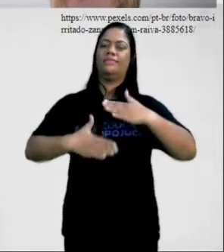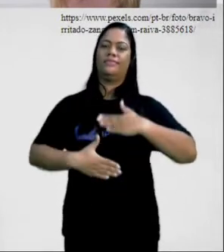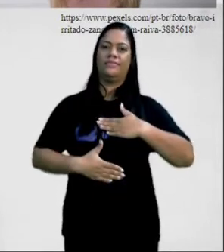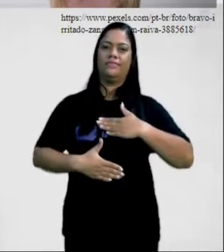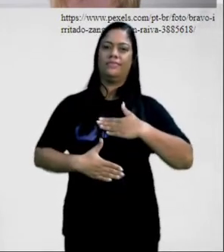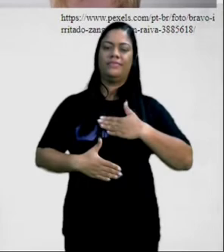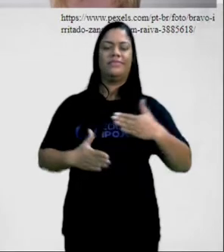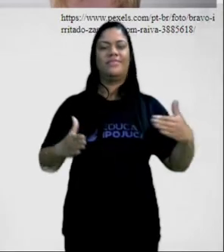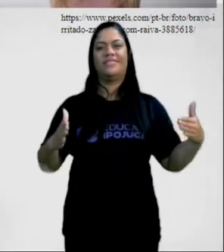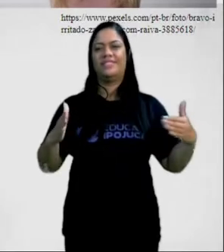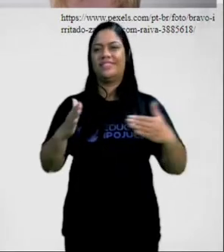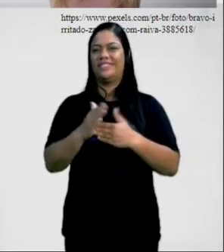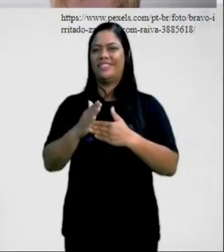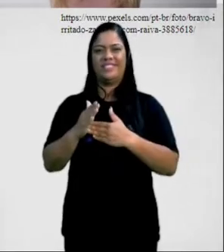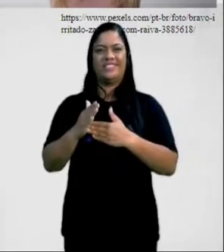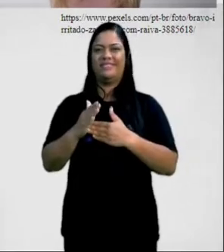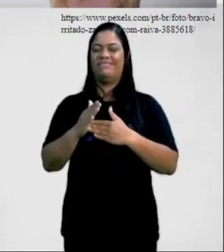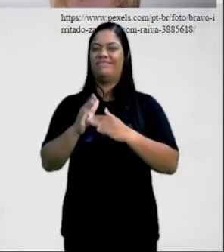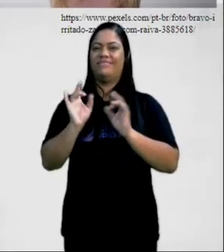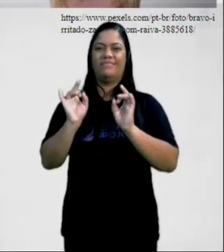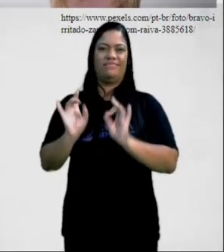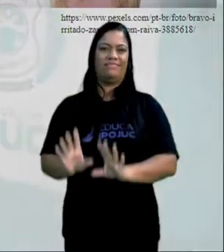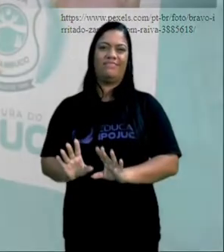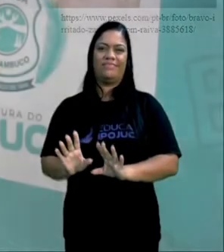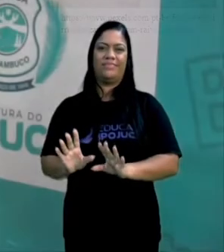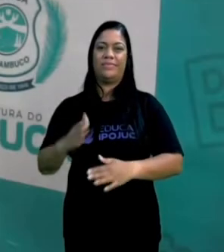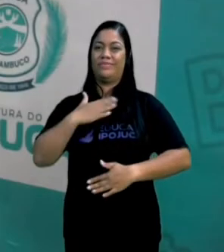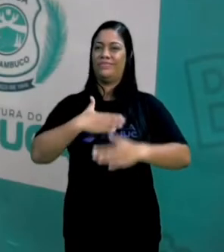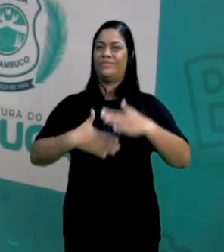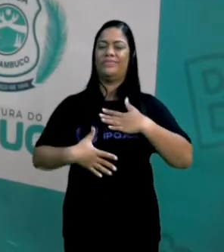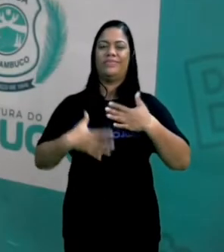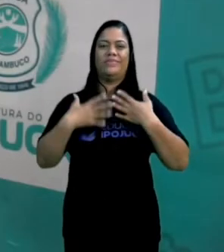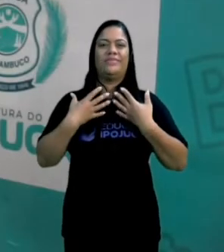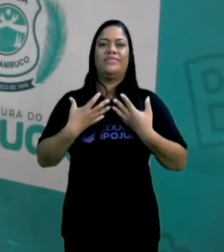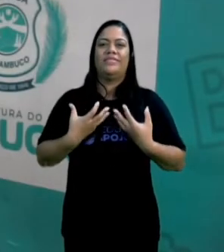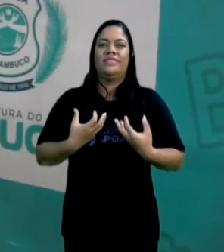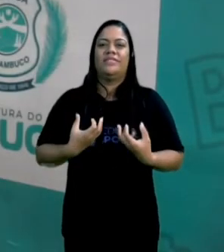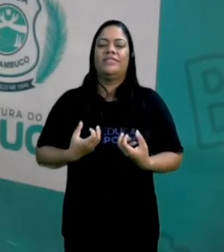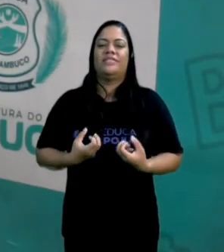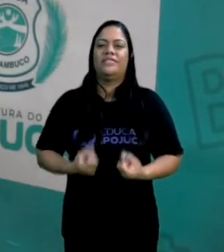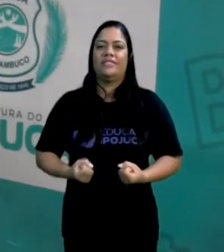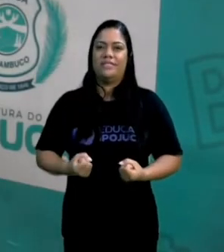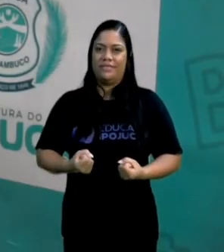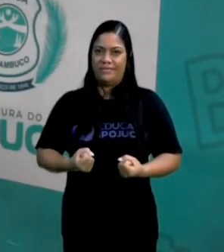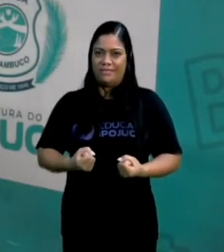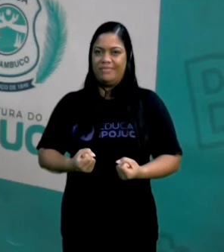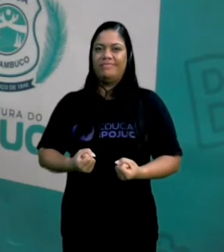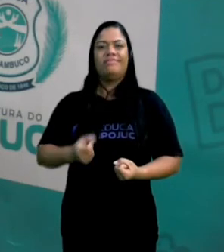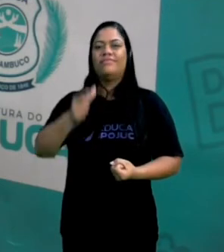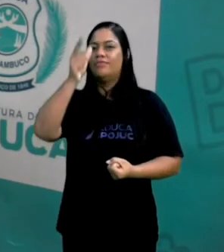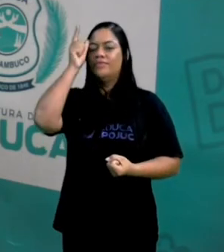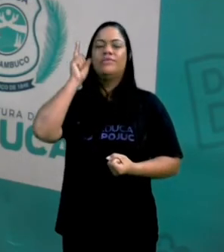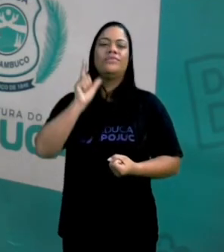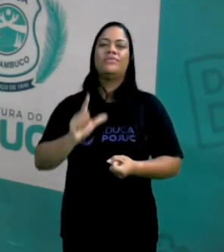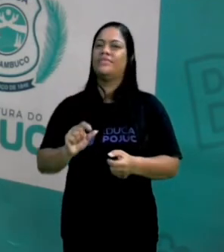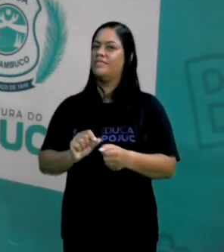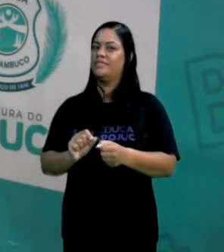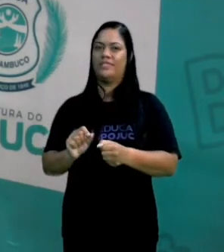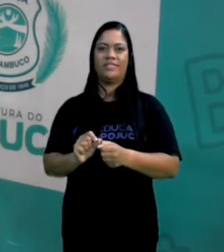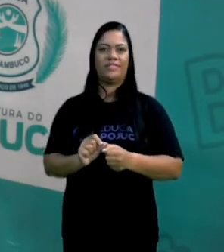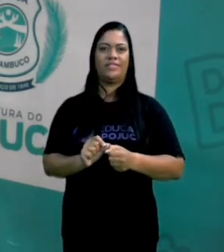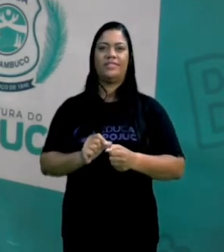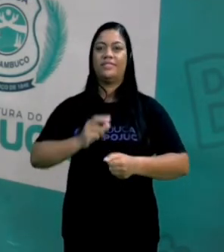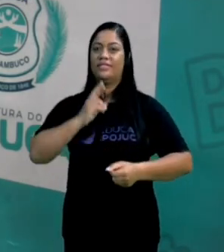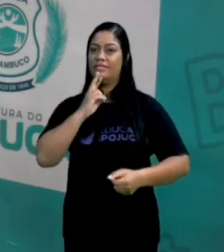chega ao seu limite, quando o corpo está extremamente fadigado, cansado, quando você não tem mais condição de dar